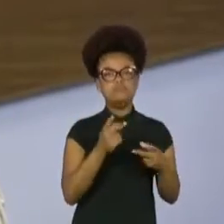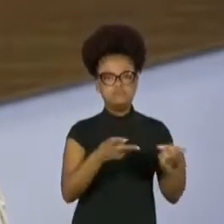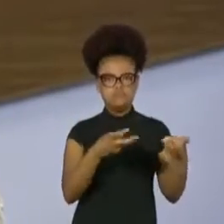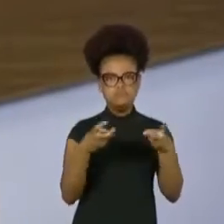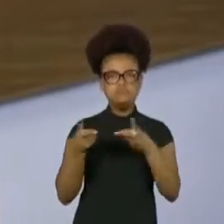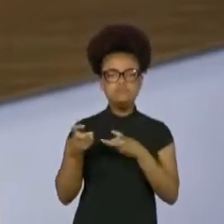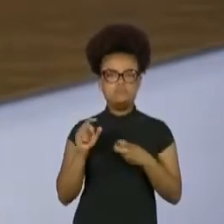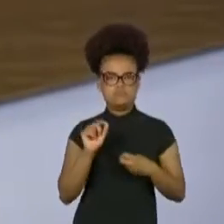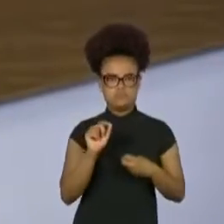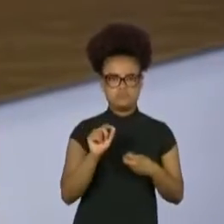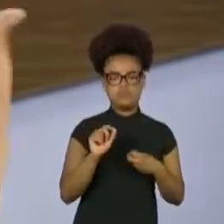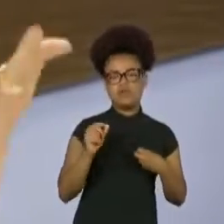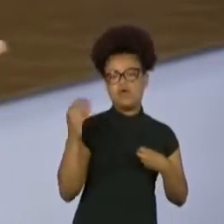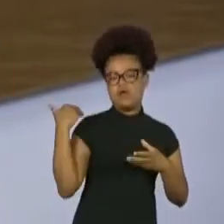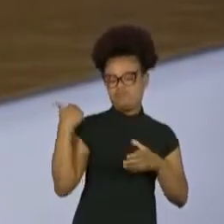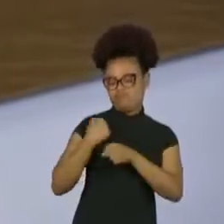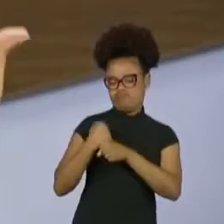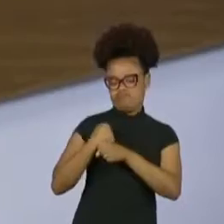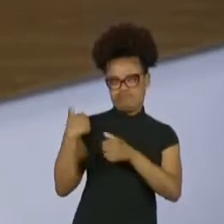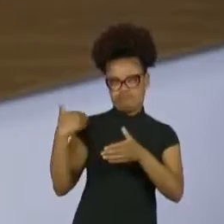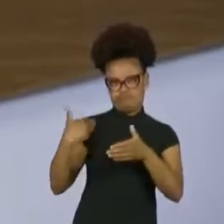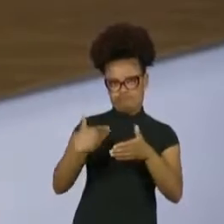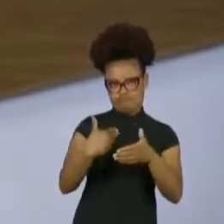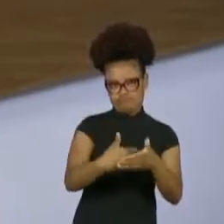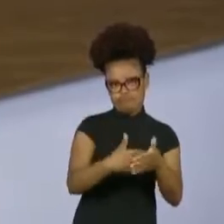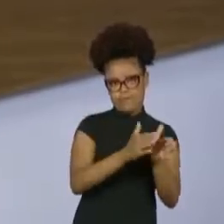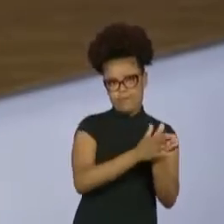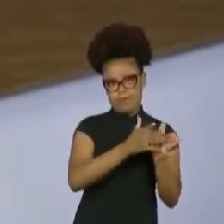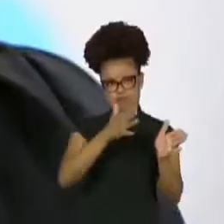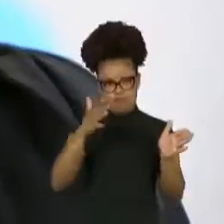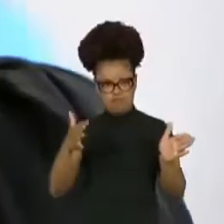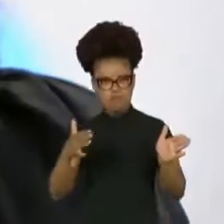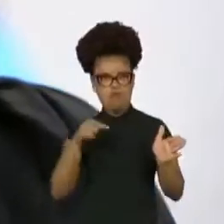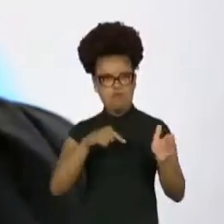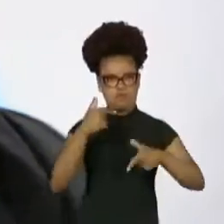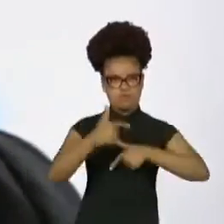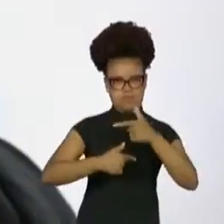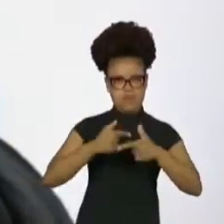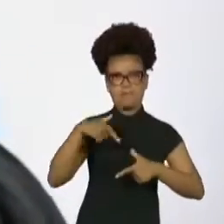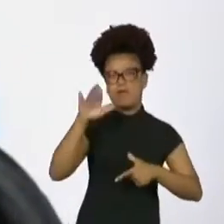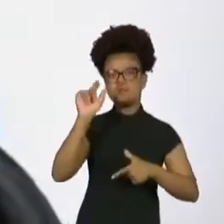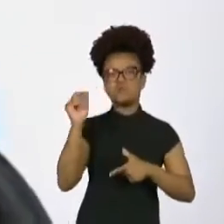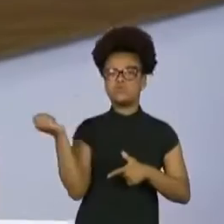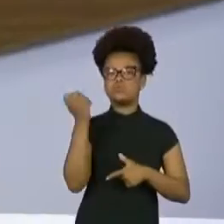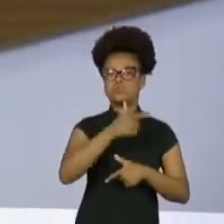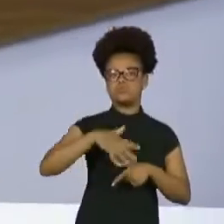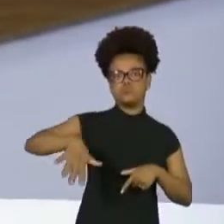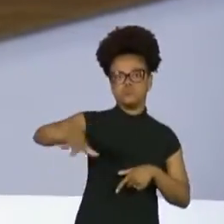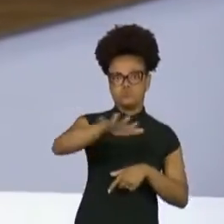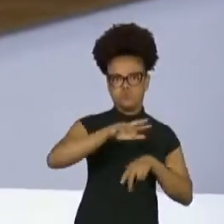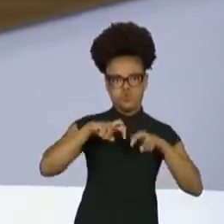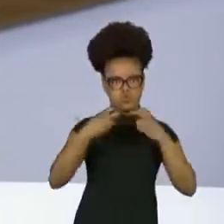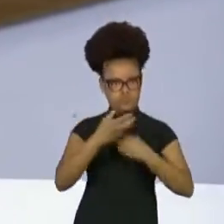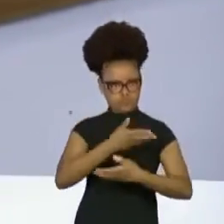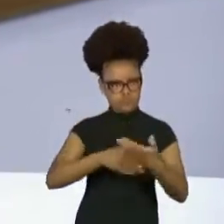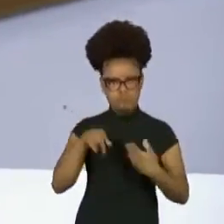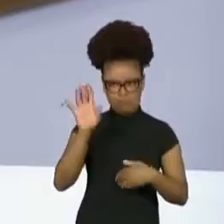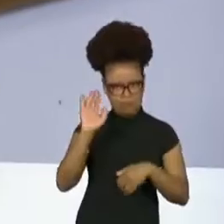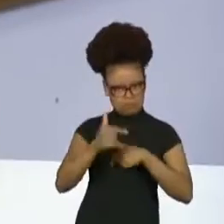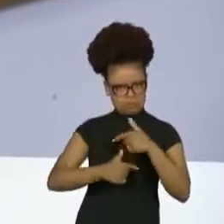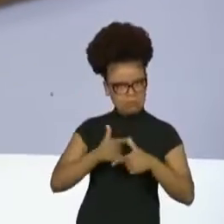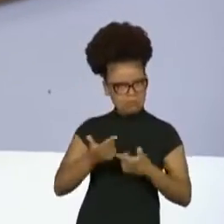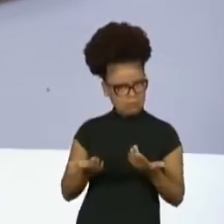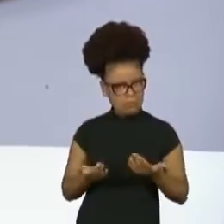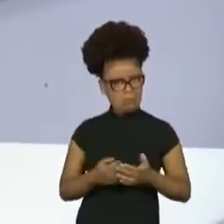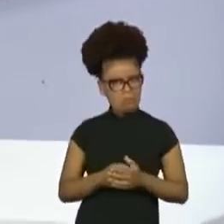ano. É intenso, acho que é somando todo mundo aqui junto, você trabalhou mais. E você está nesse auge